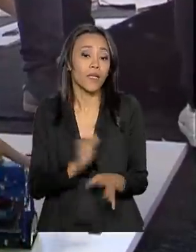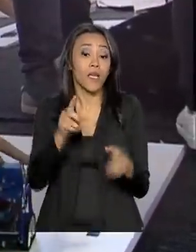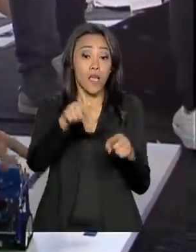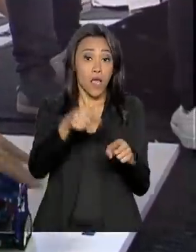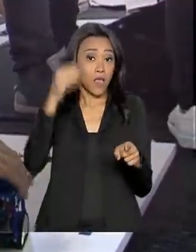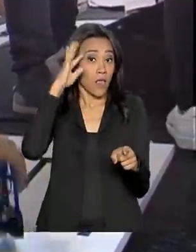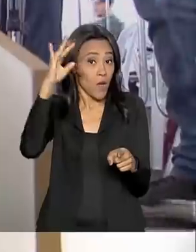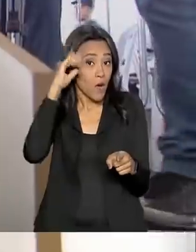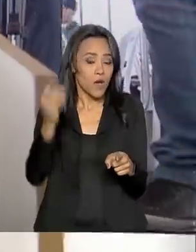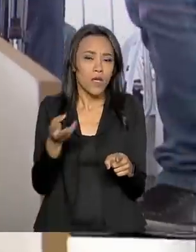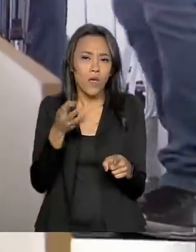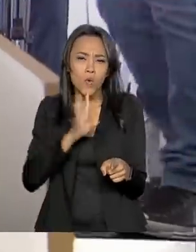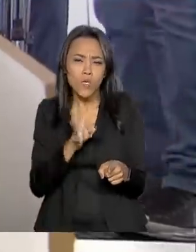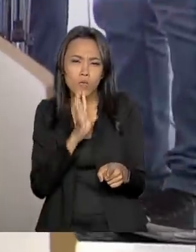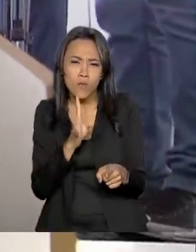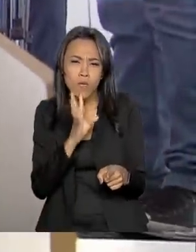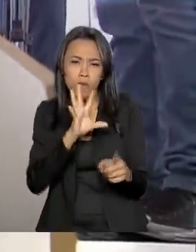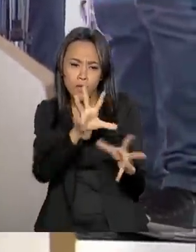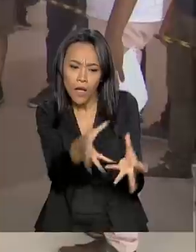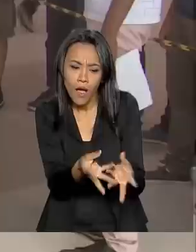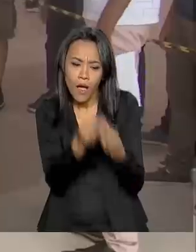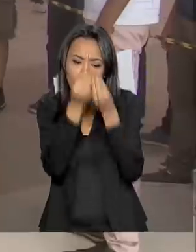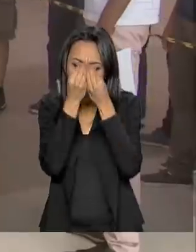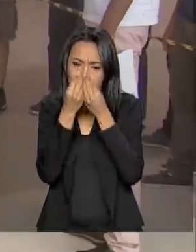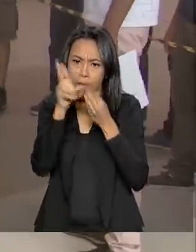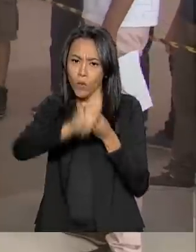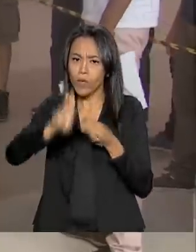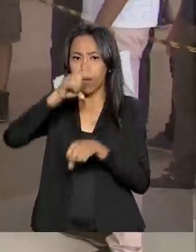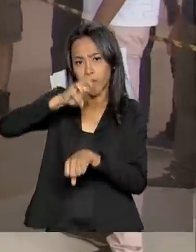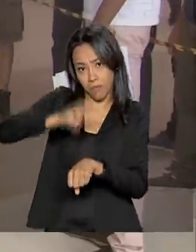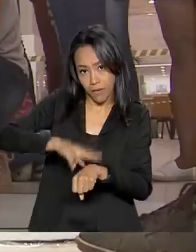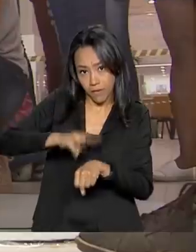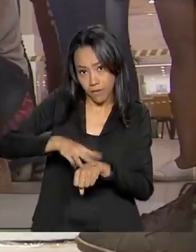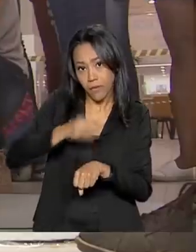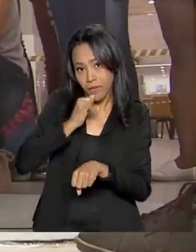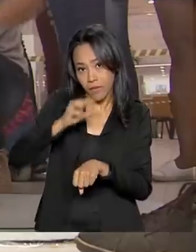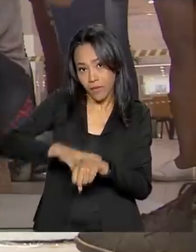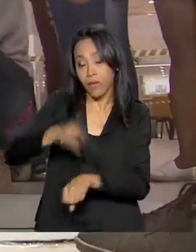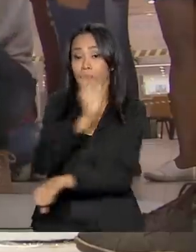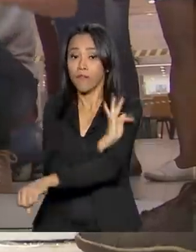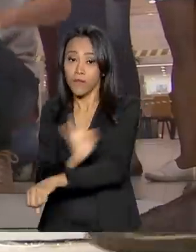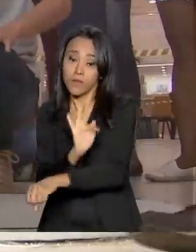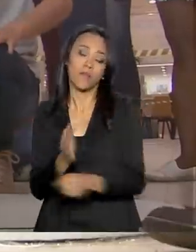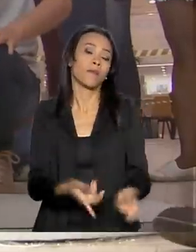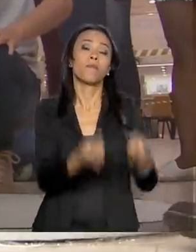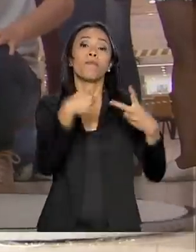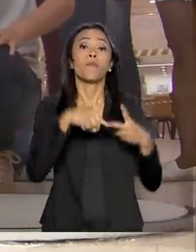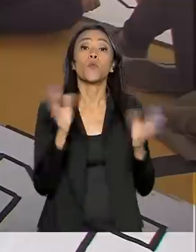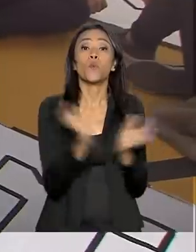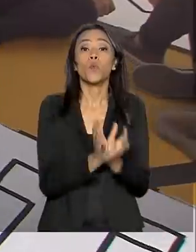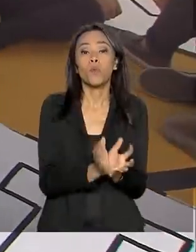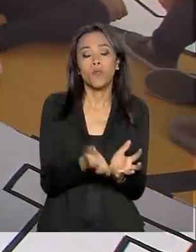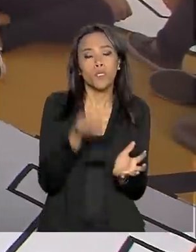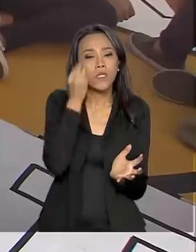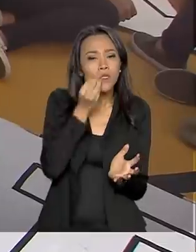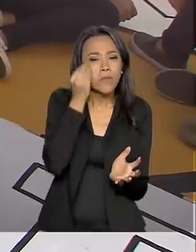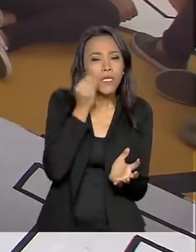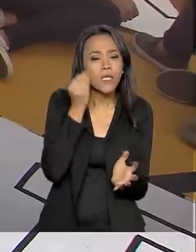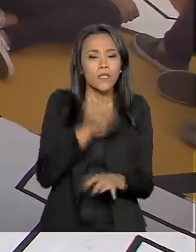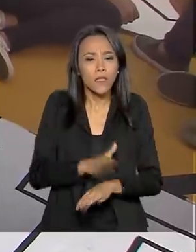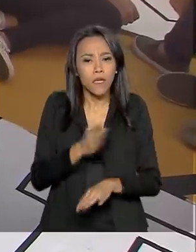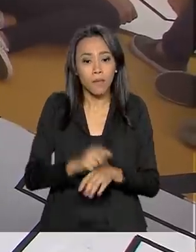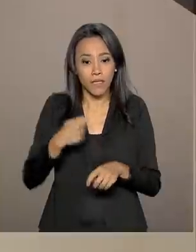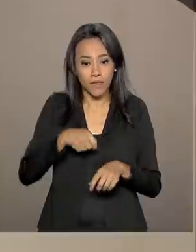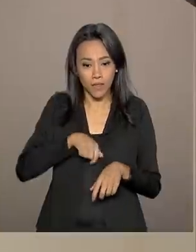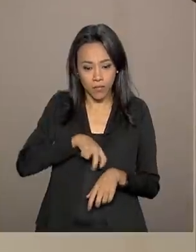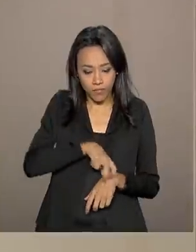escolares que podem ser aplicados à robótica, como matemática e física. Na prática, o robô desenvolvido por cada equipe tem que percorrer